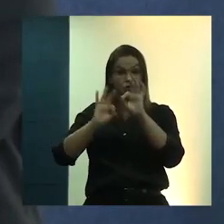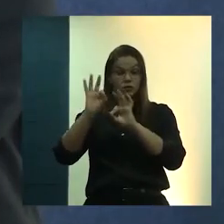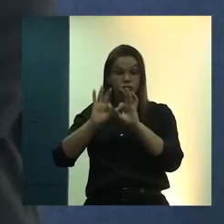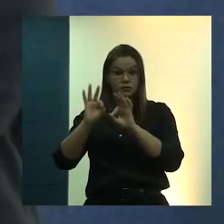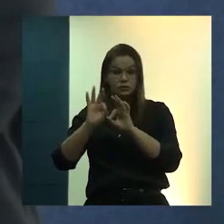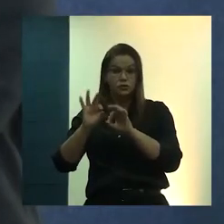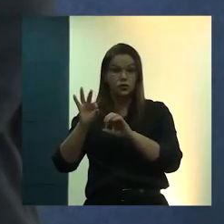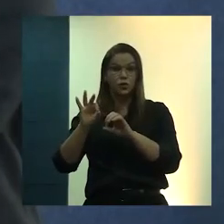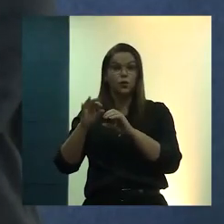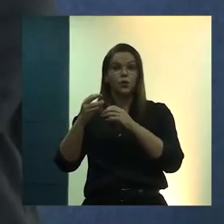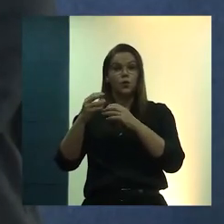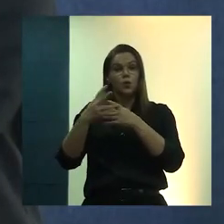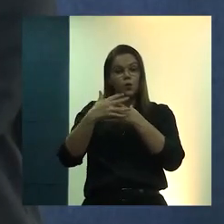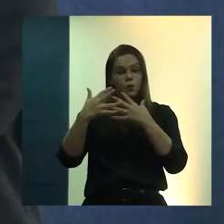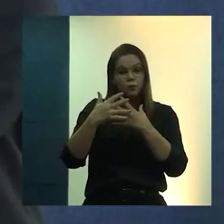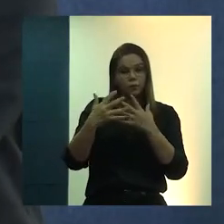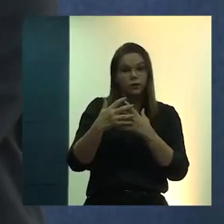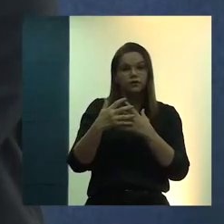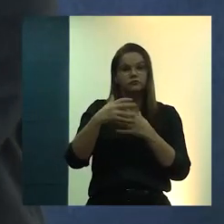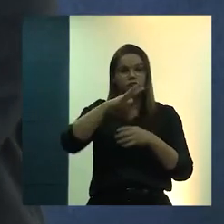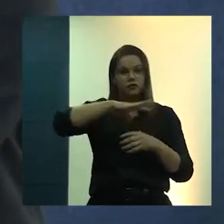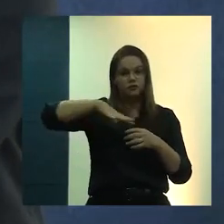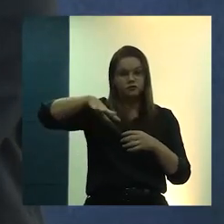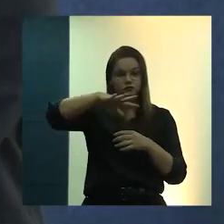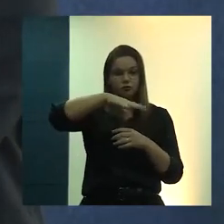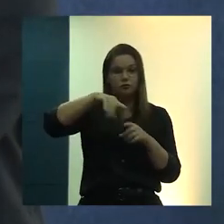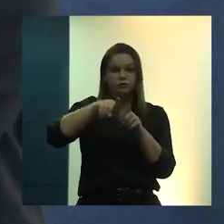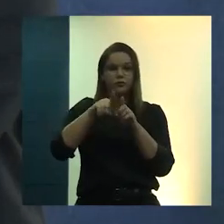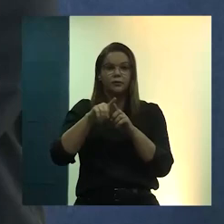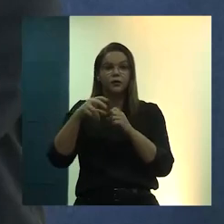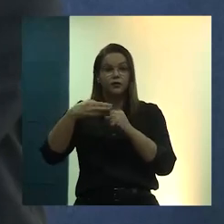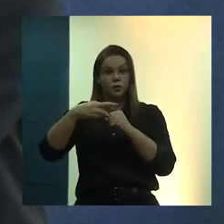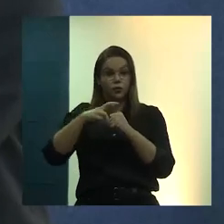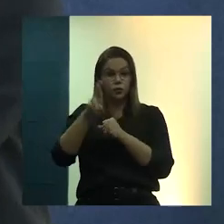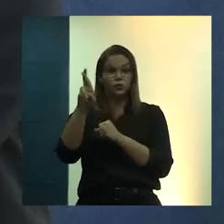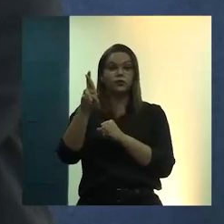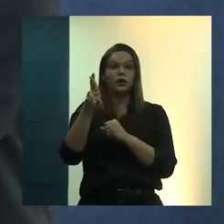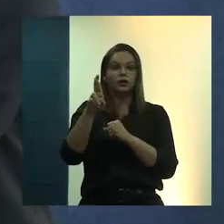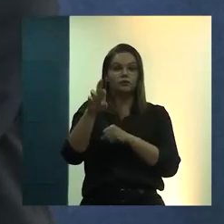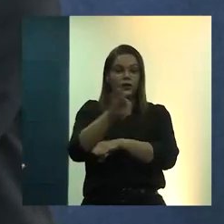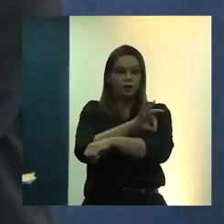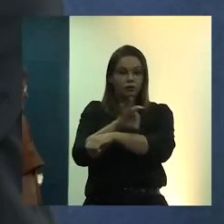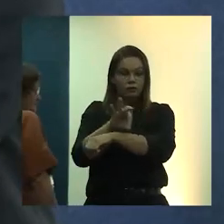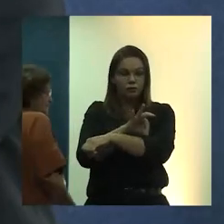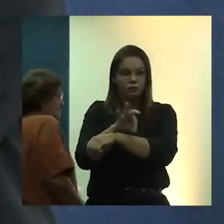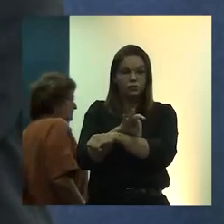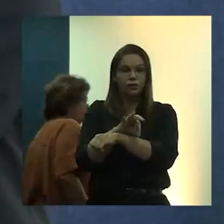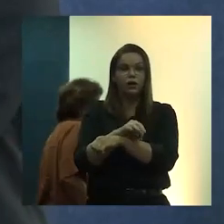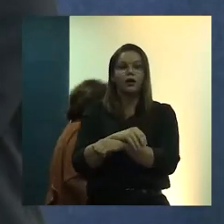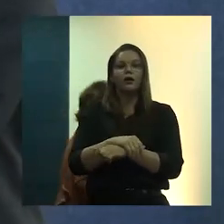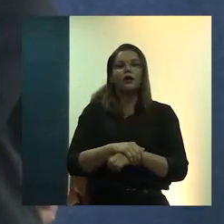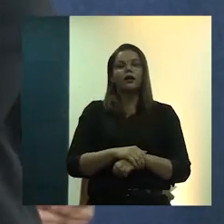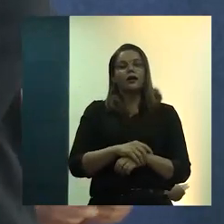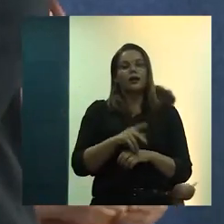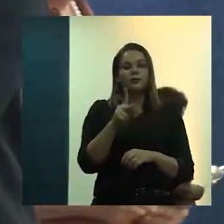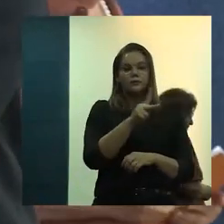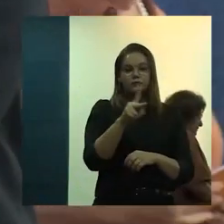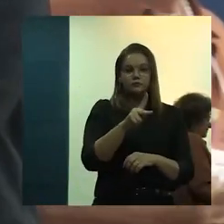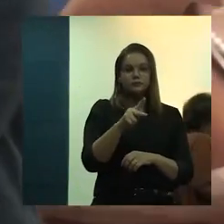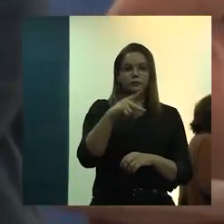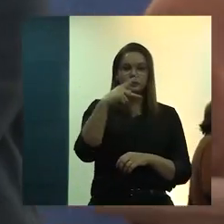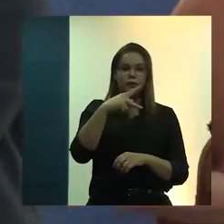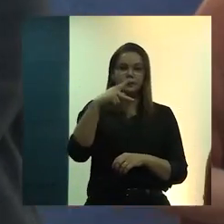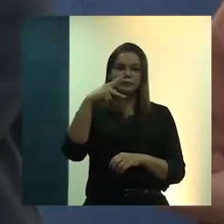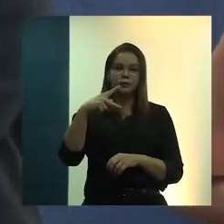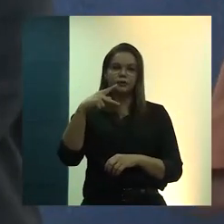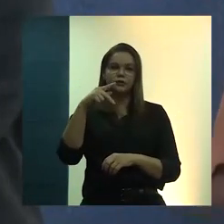Regional, e doutorado em Arquitetura e Urbanismo. É professora no PPGAU UFBA